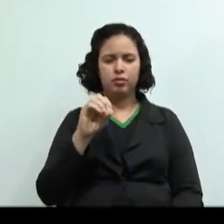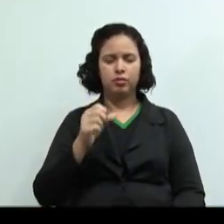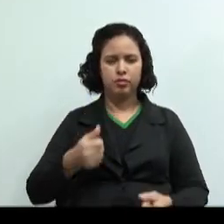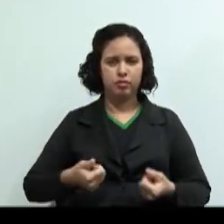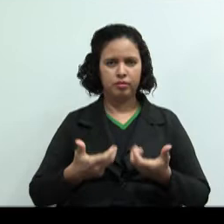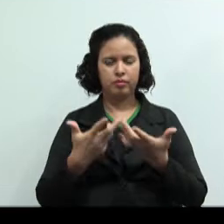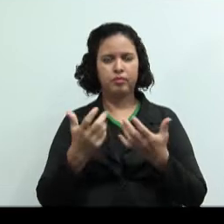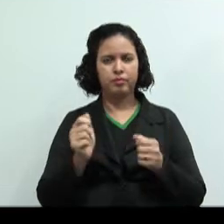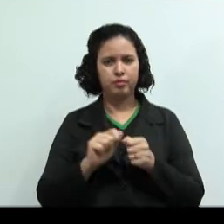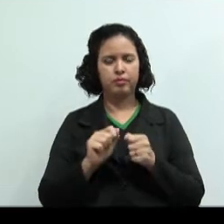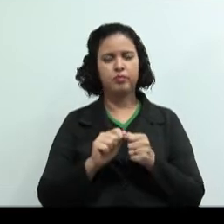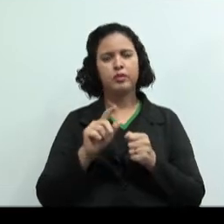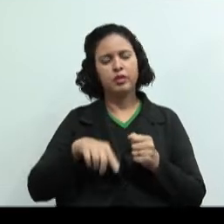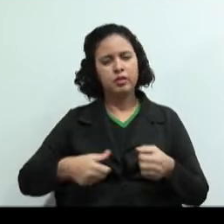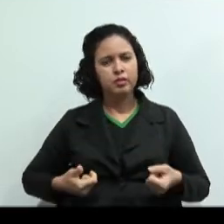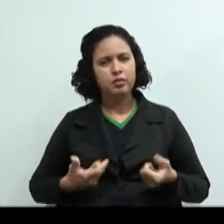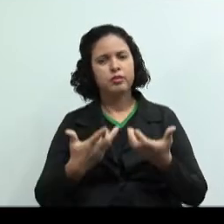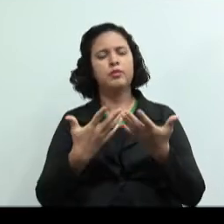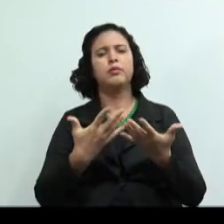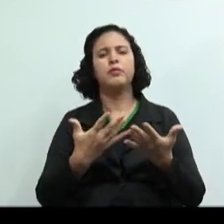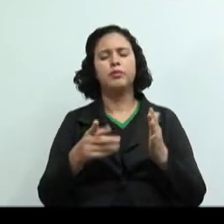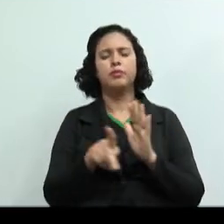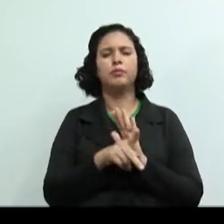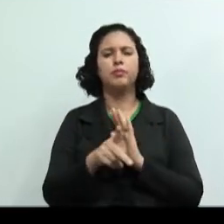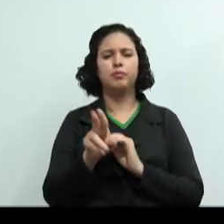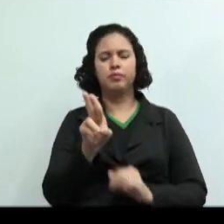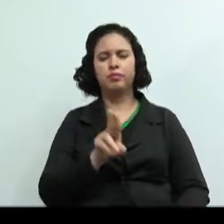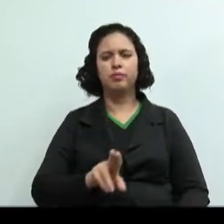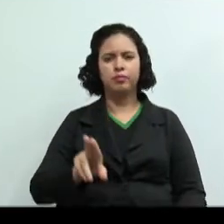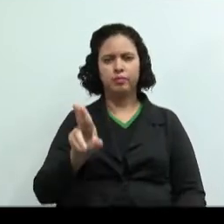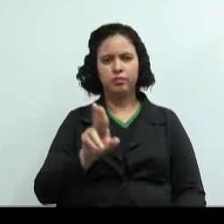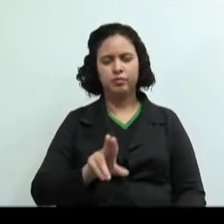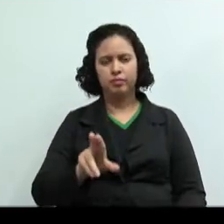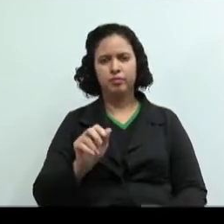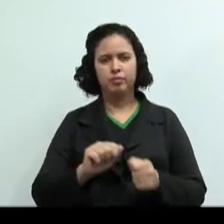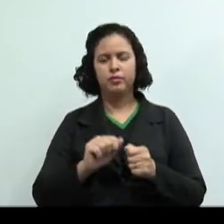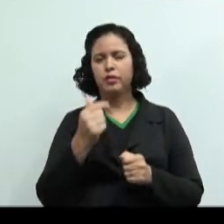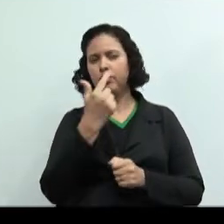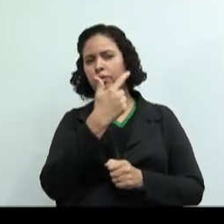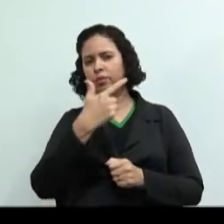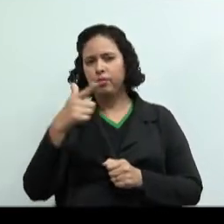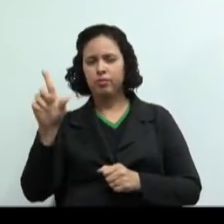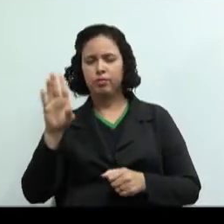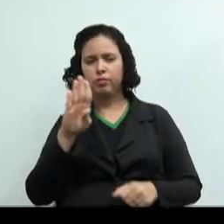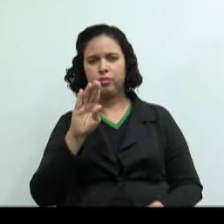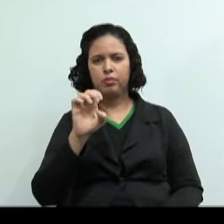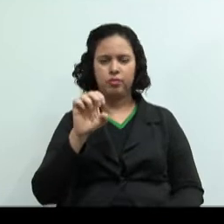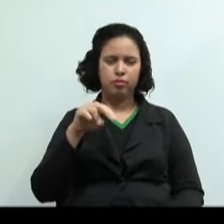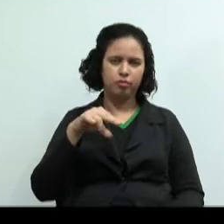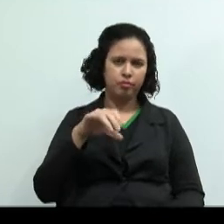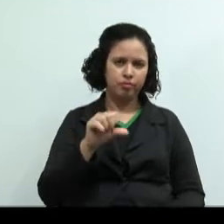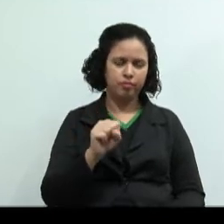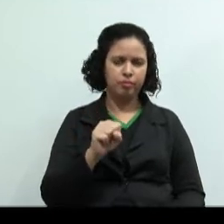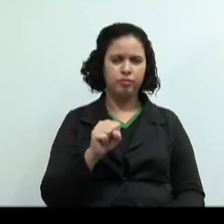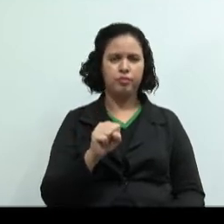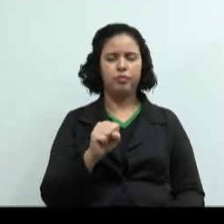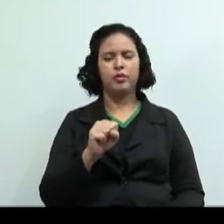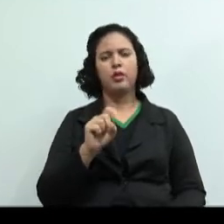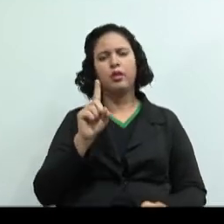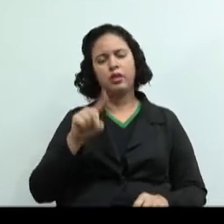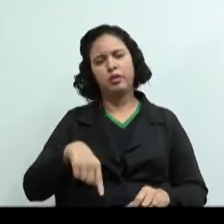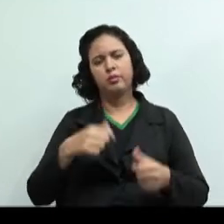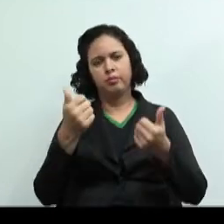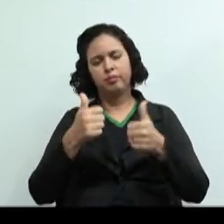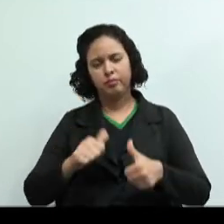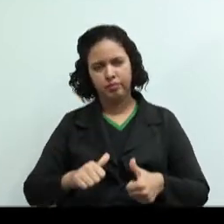Gastos relativos a bens ou serviços utilizados na produção de outros bens ou serviços. Exemplo, matéria-prima, mão de